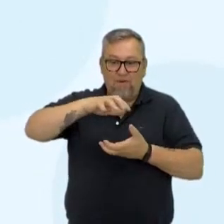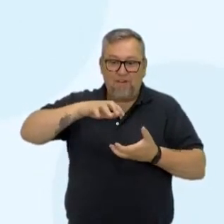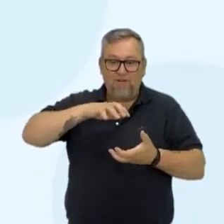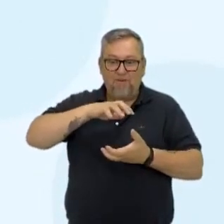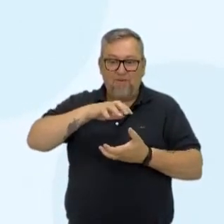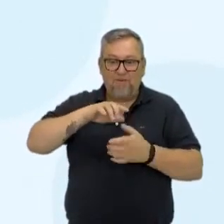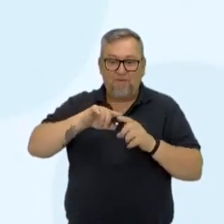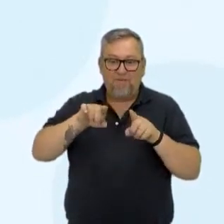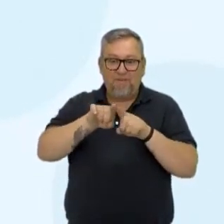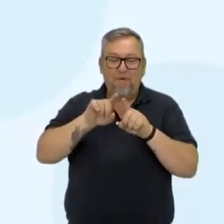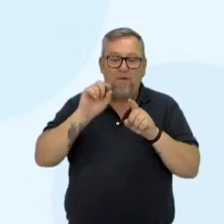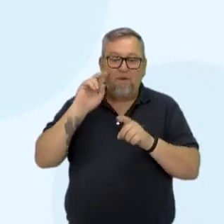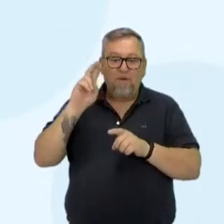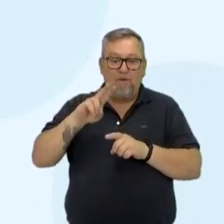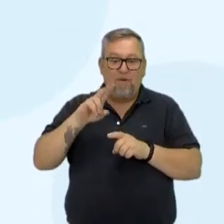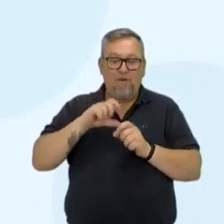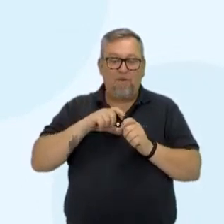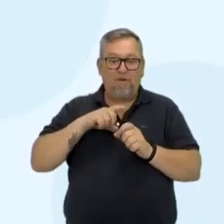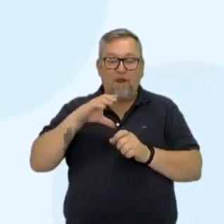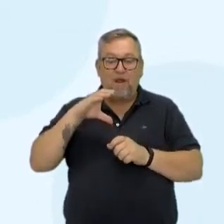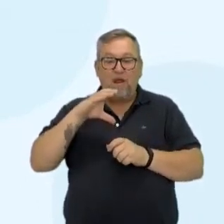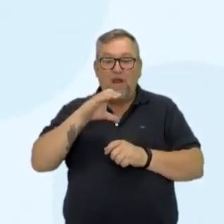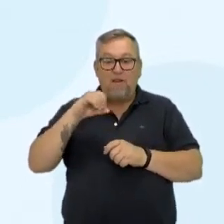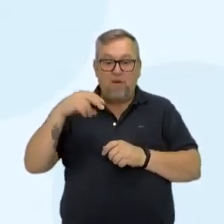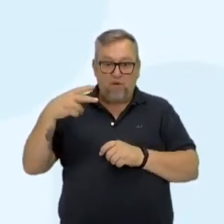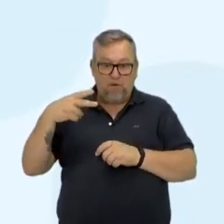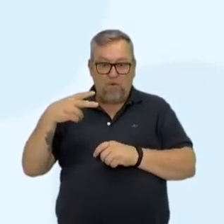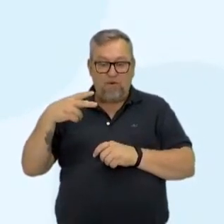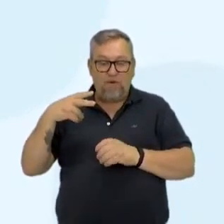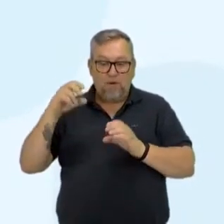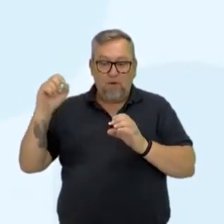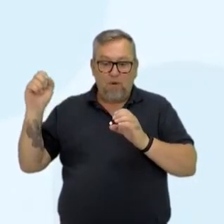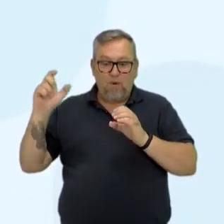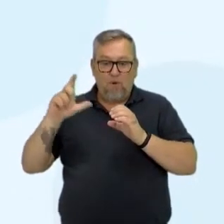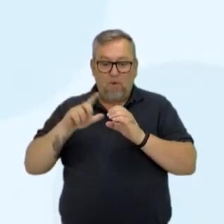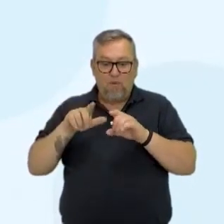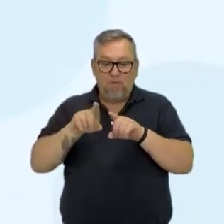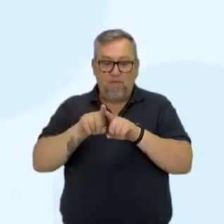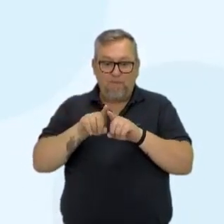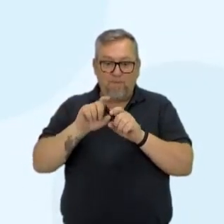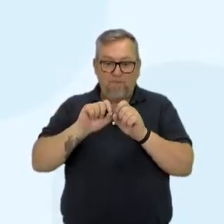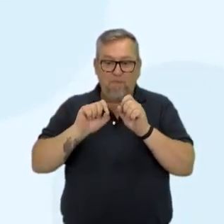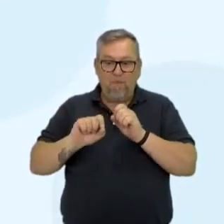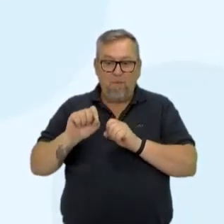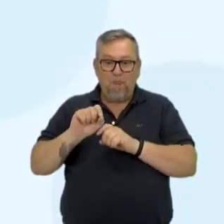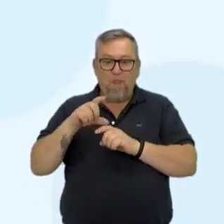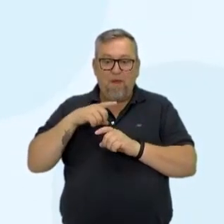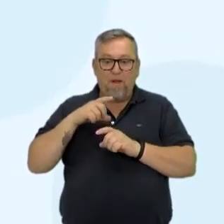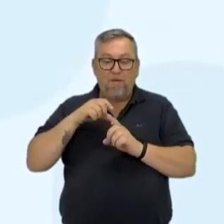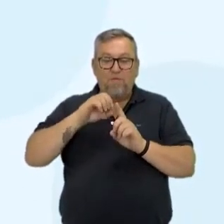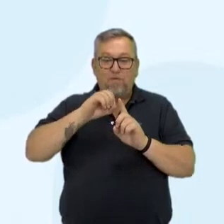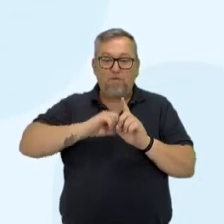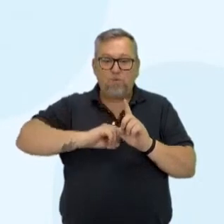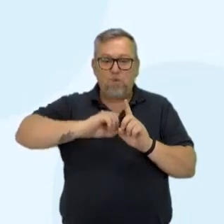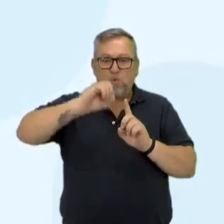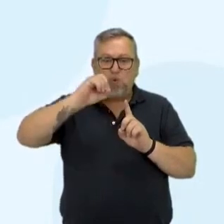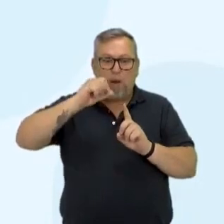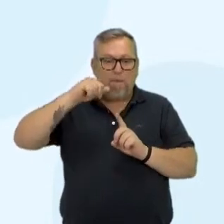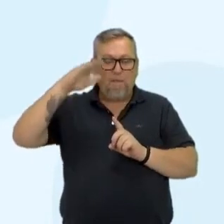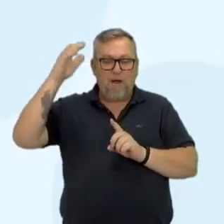gente? Aí você coloca muito carbono lá, intensifica o efeito estufa, e aí acaba esquentando mais do que deveria